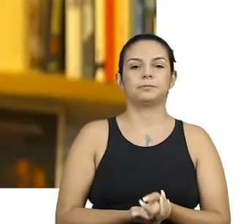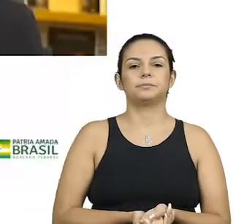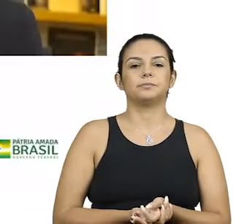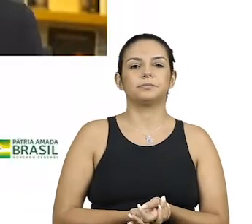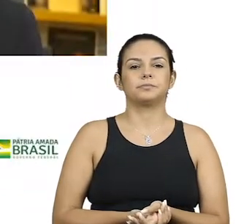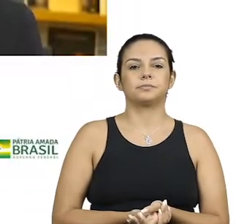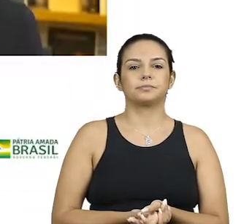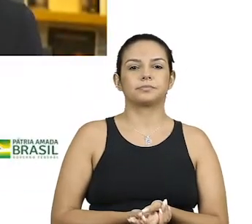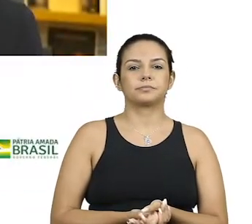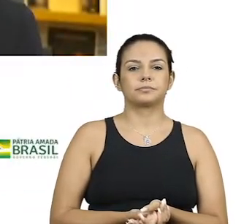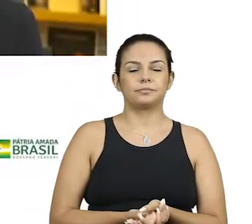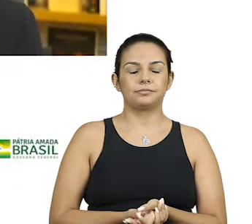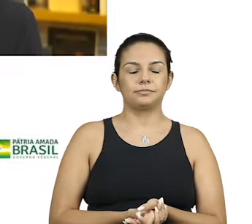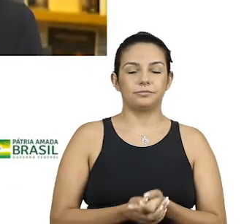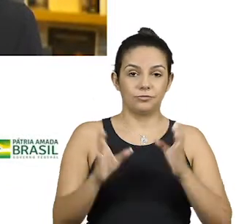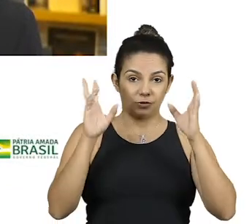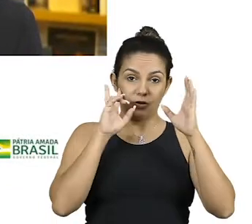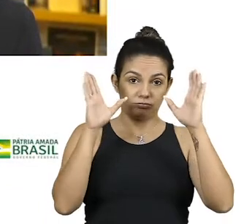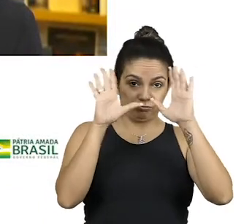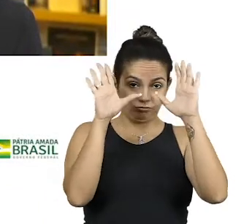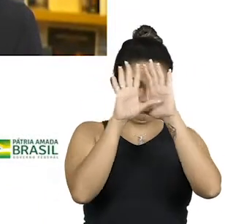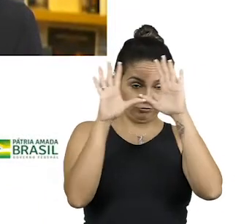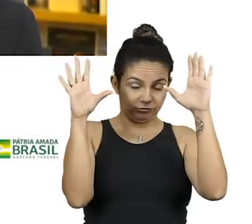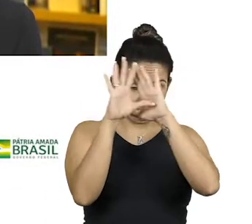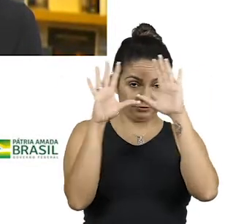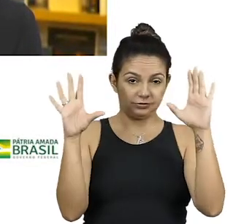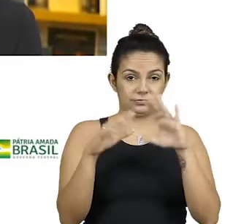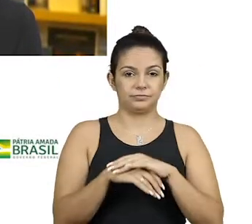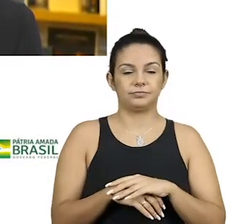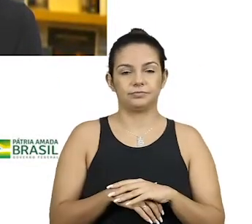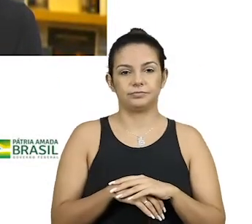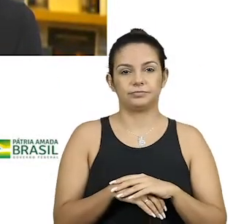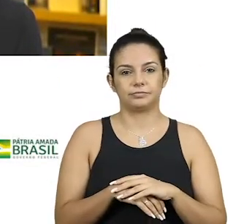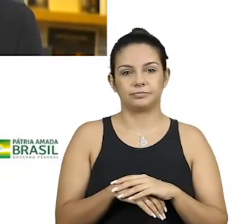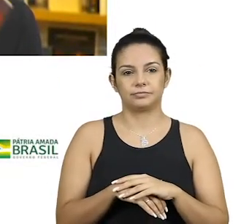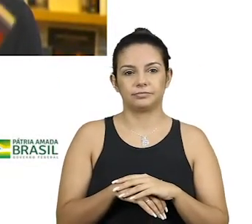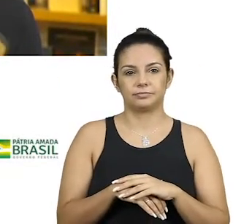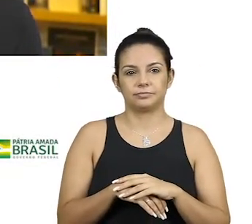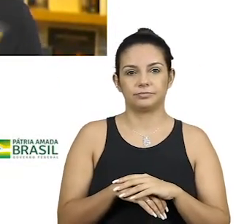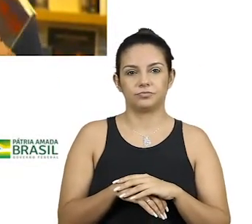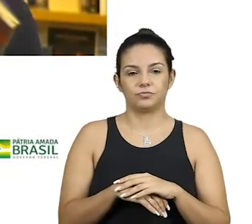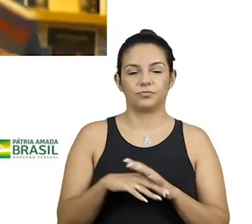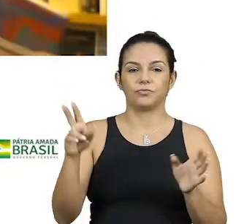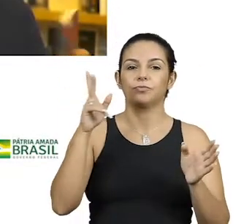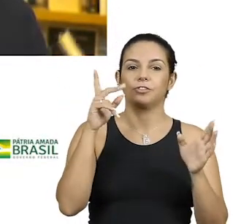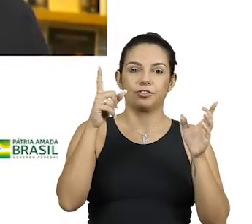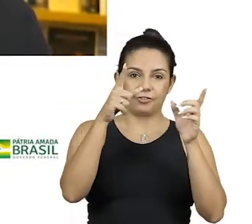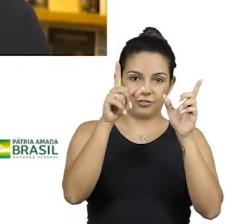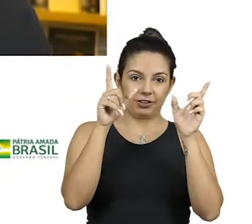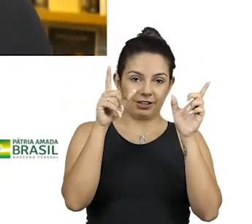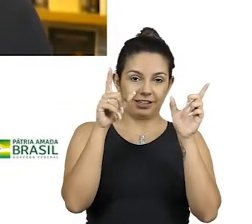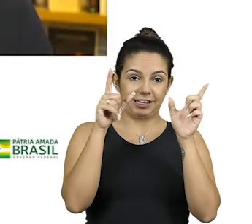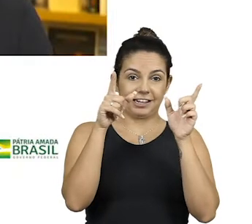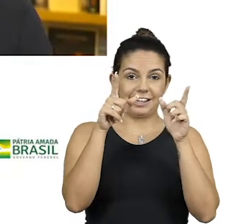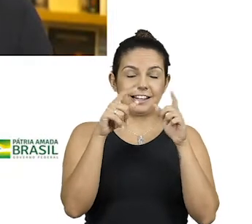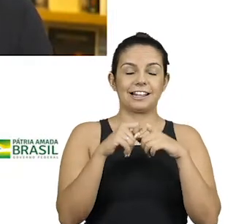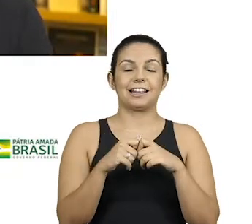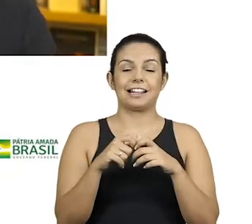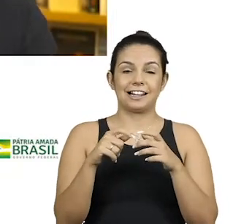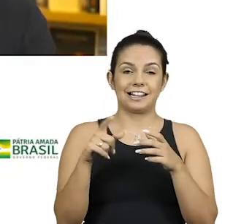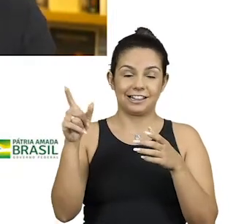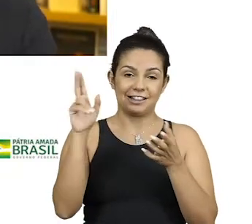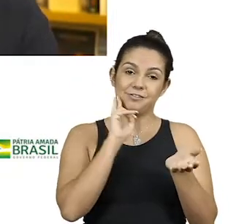Ótimo. Deu uma desfocada quando você mostrou os dois. É, porque o foco é automático. O foco é automático, ele fica rebelde. Beleza.